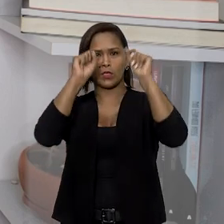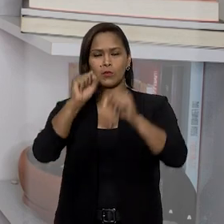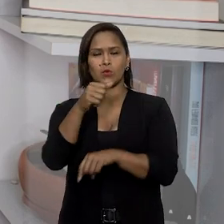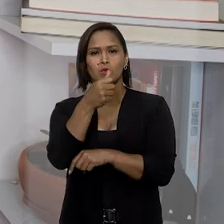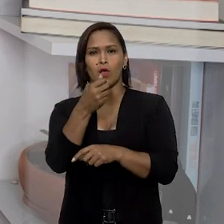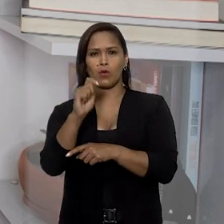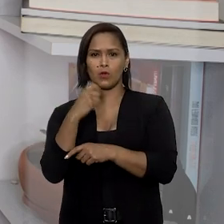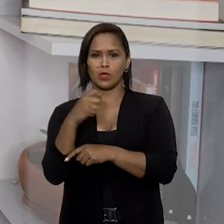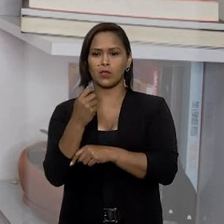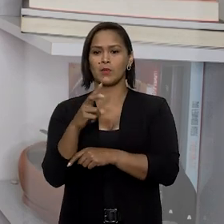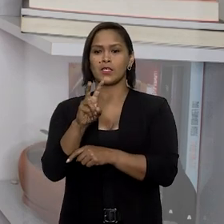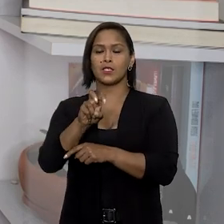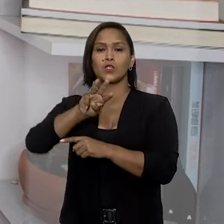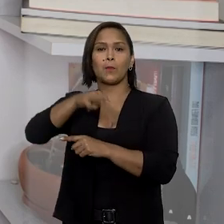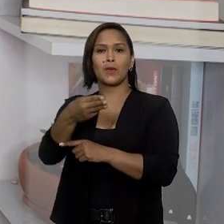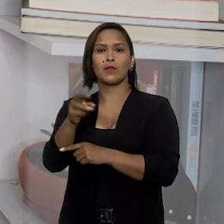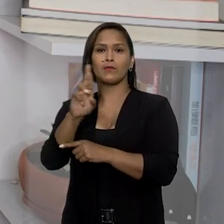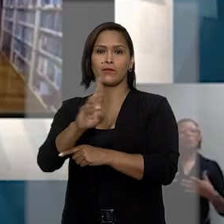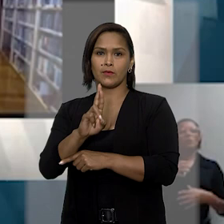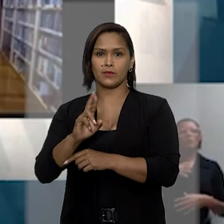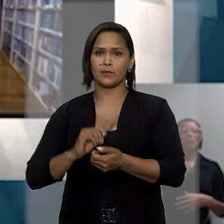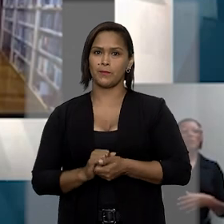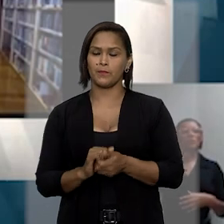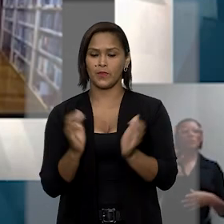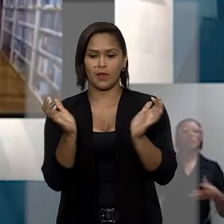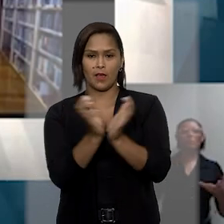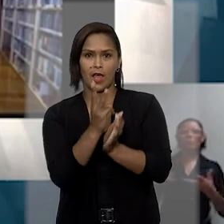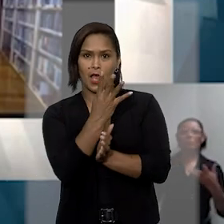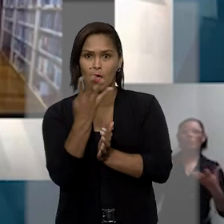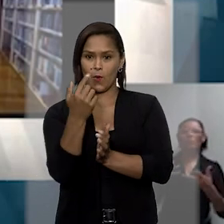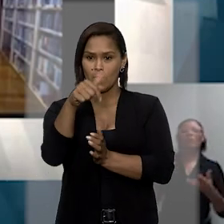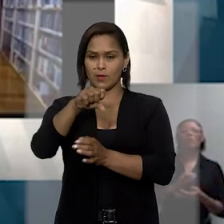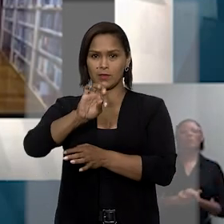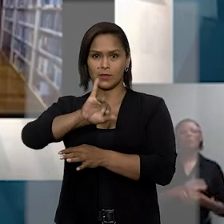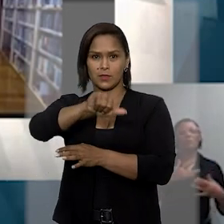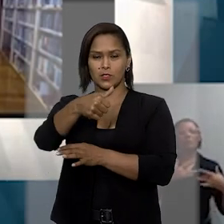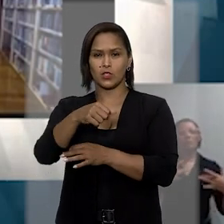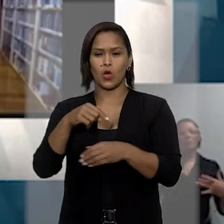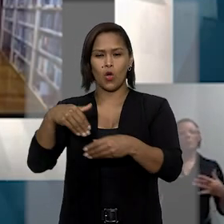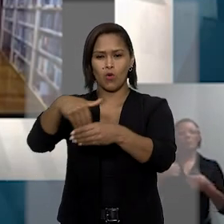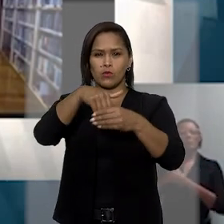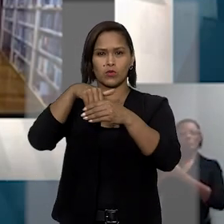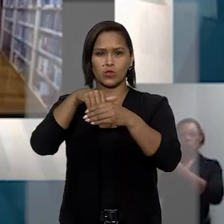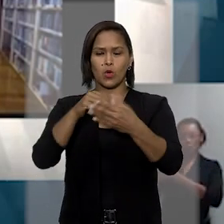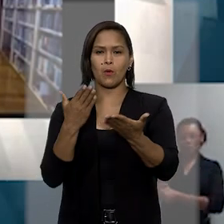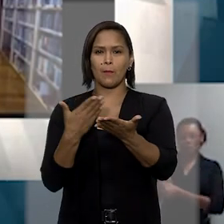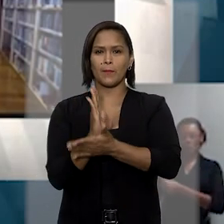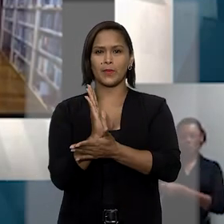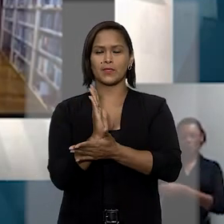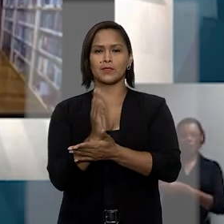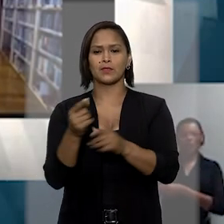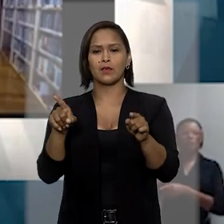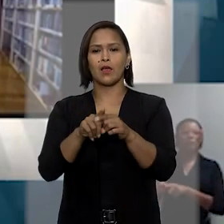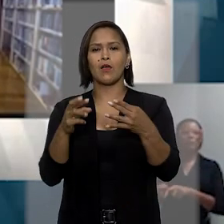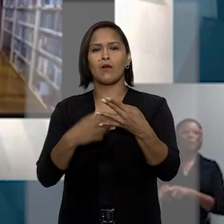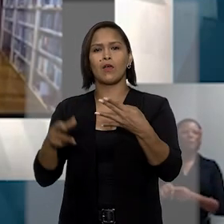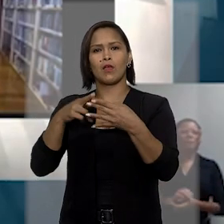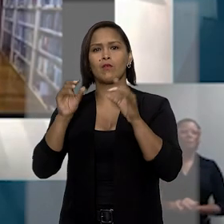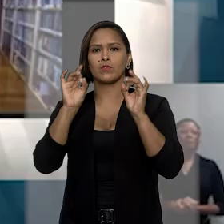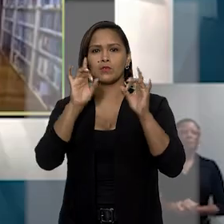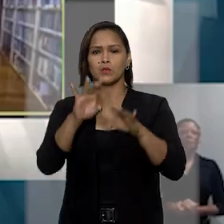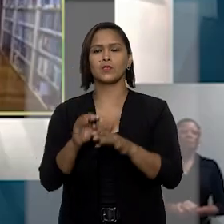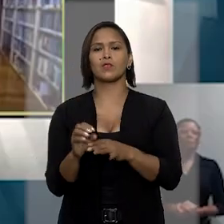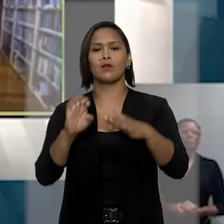Grande do Sul para R$ 5 milhões. A quarta turma do STJ, por unanimidade, deu parcial provimento ao recurso